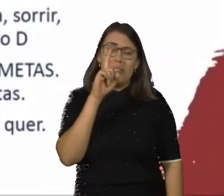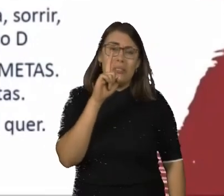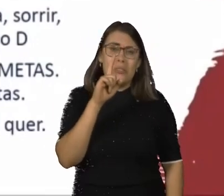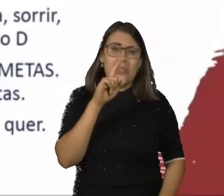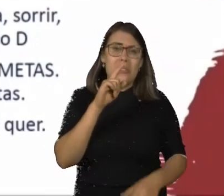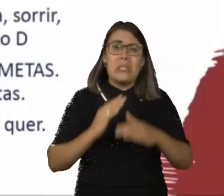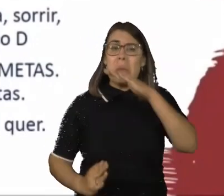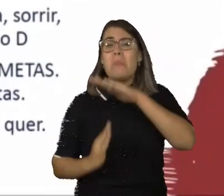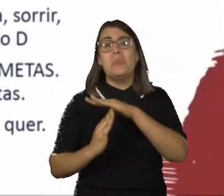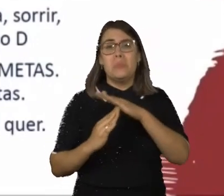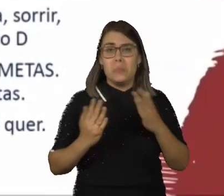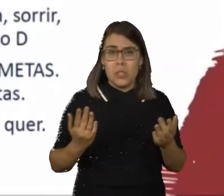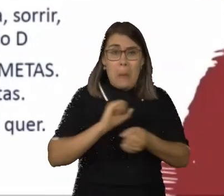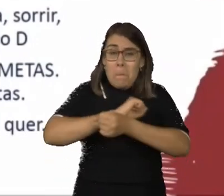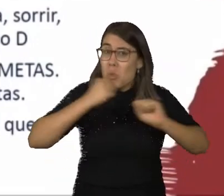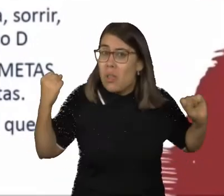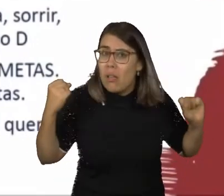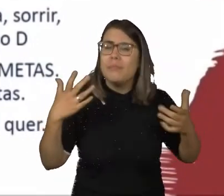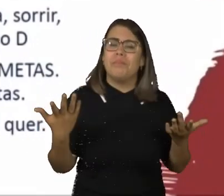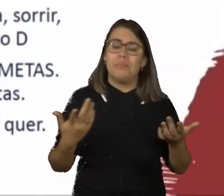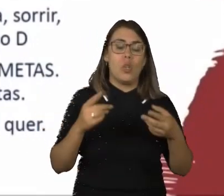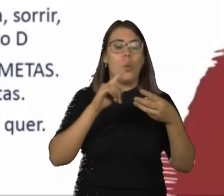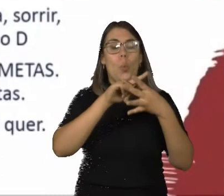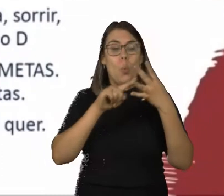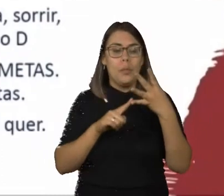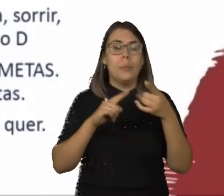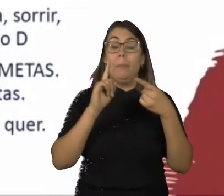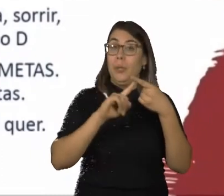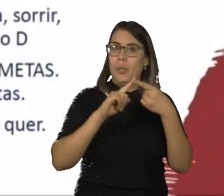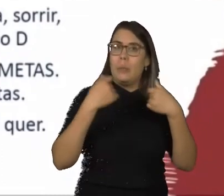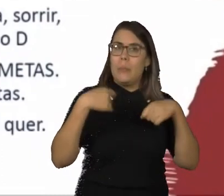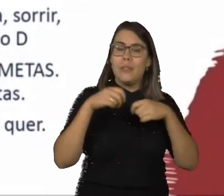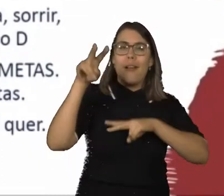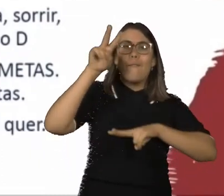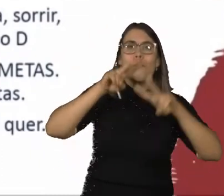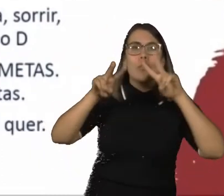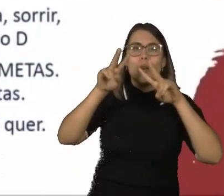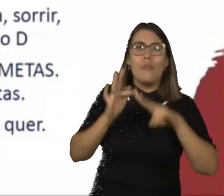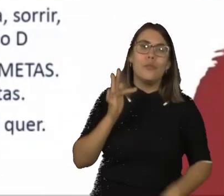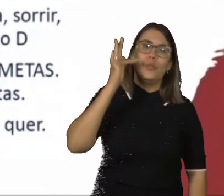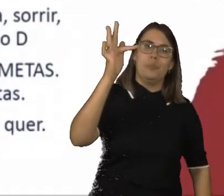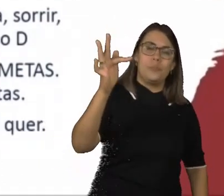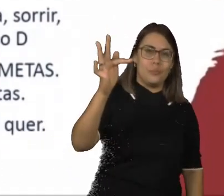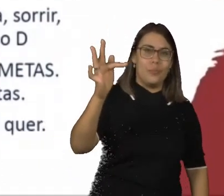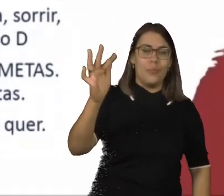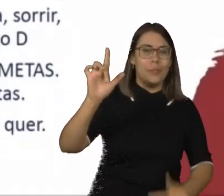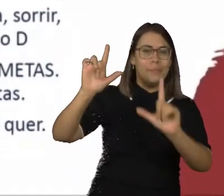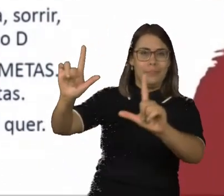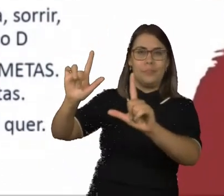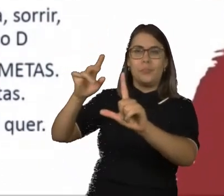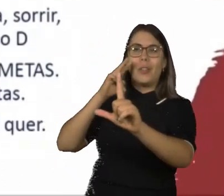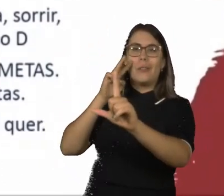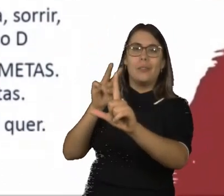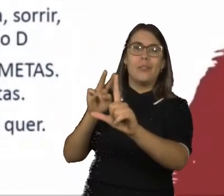Quatro, quatro coisas básicas. Primeiro, aprender a trabalhar com visualização. Antes de ouvir o Giovanni falar, né, eu